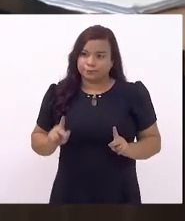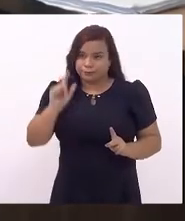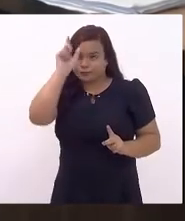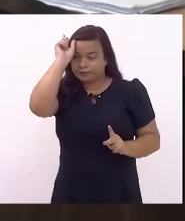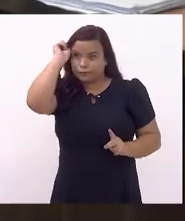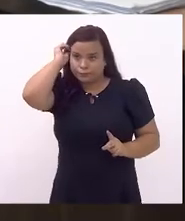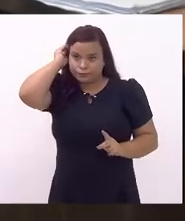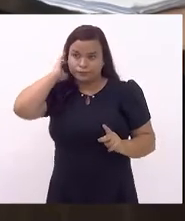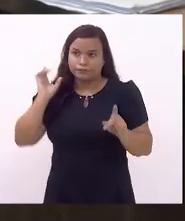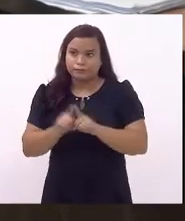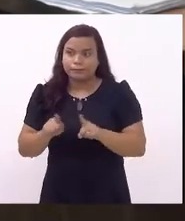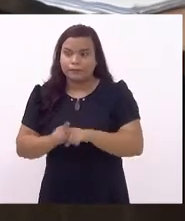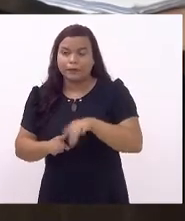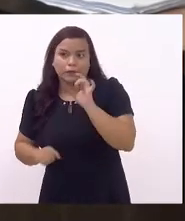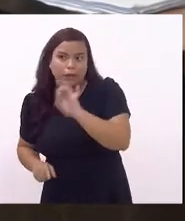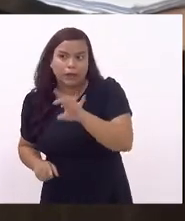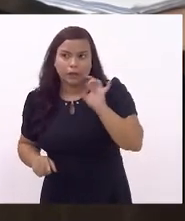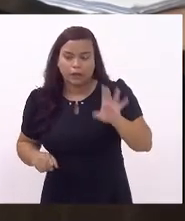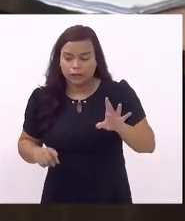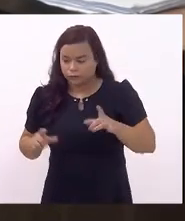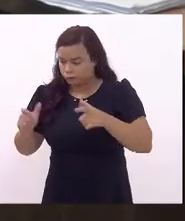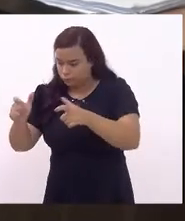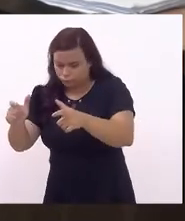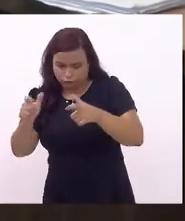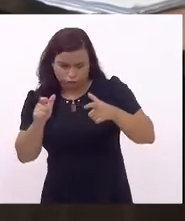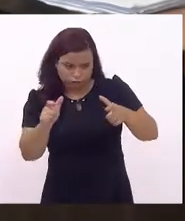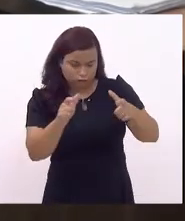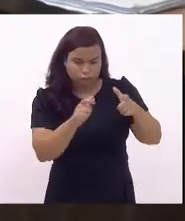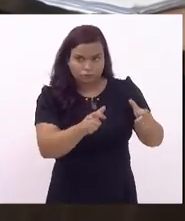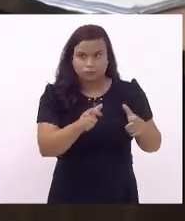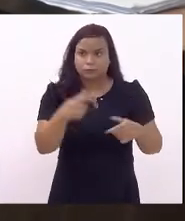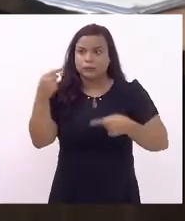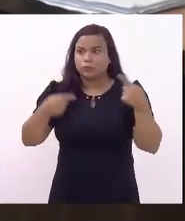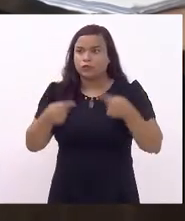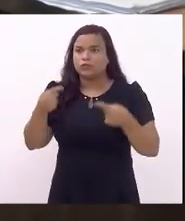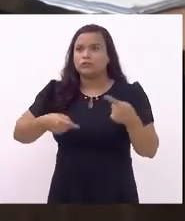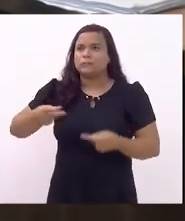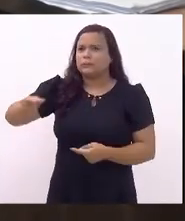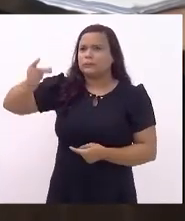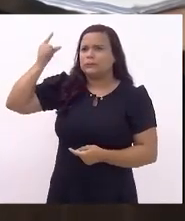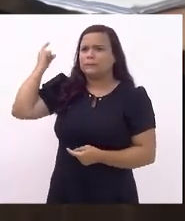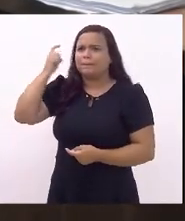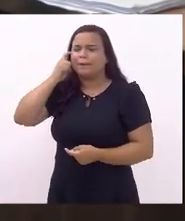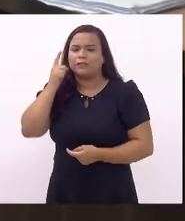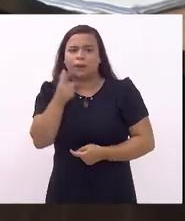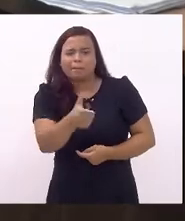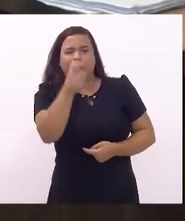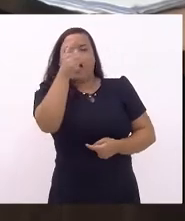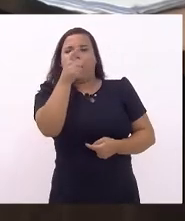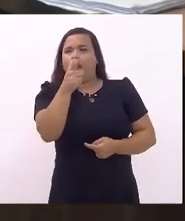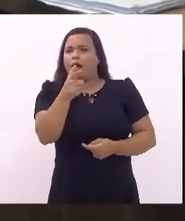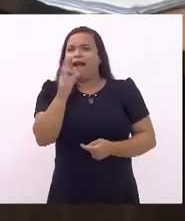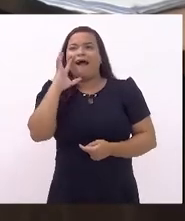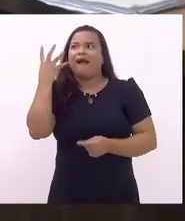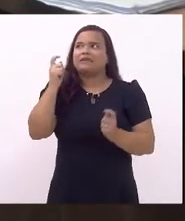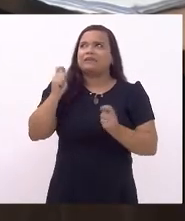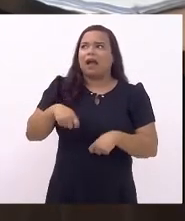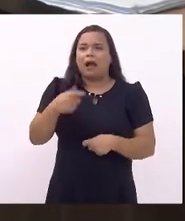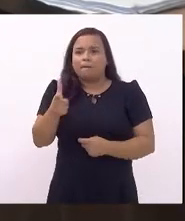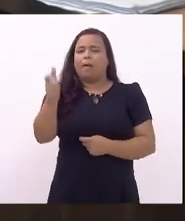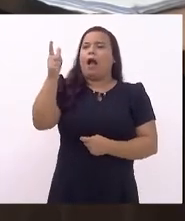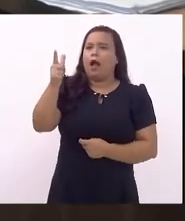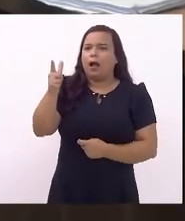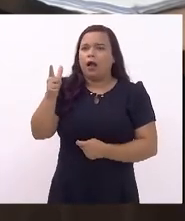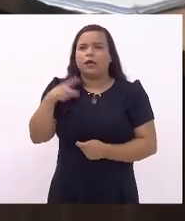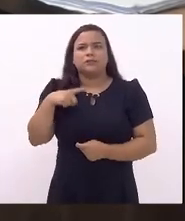espaço onde a velha política acredita que o tiro, que a bala resolve, tem um